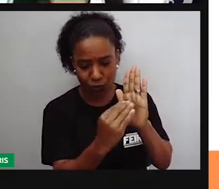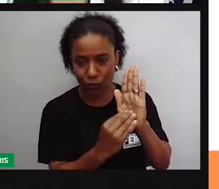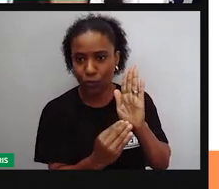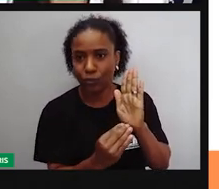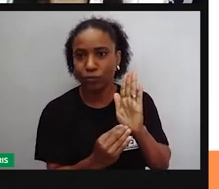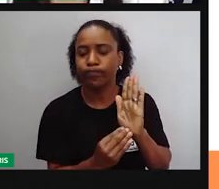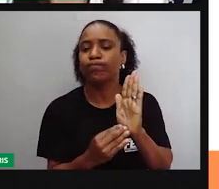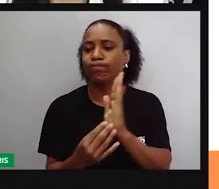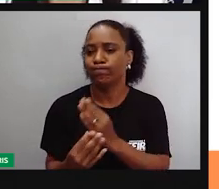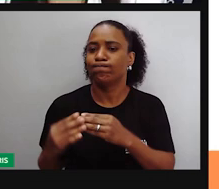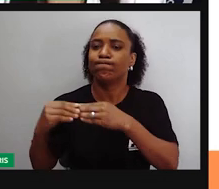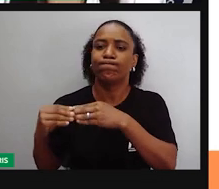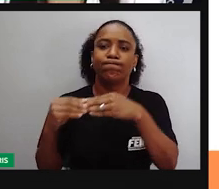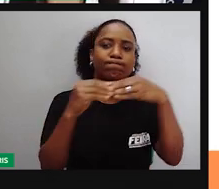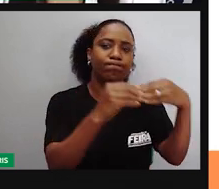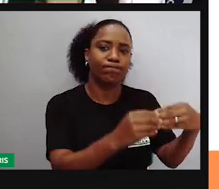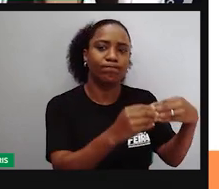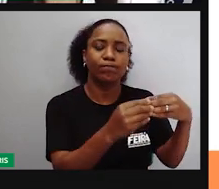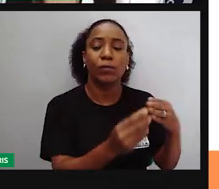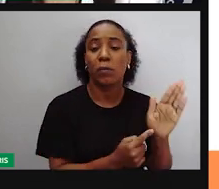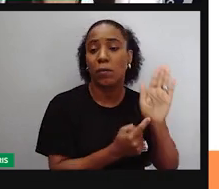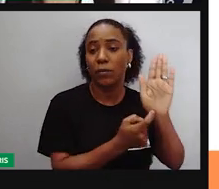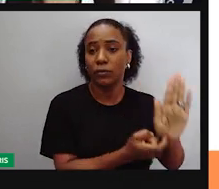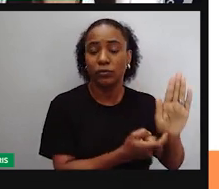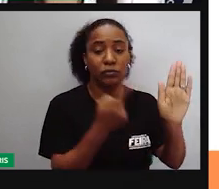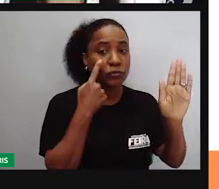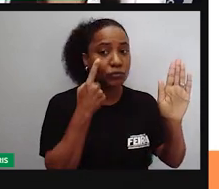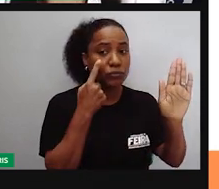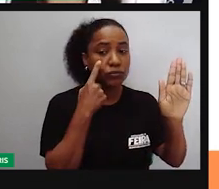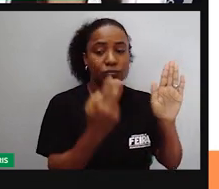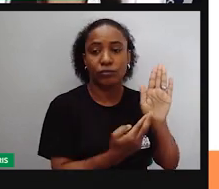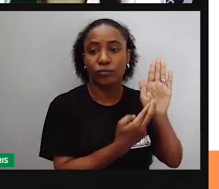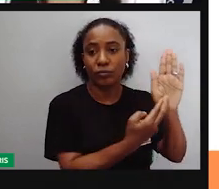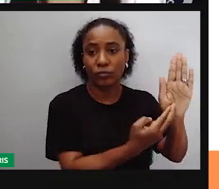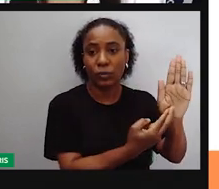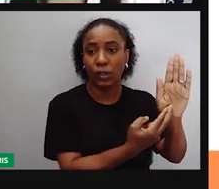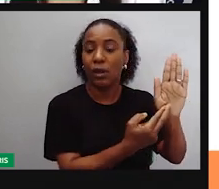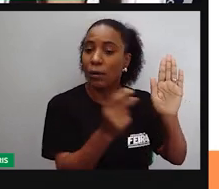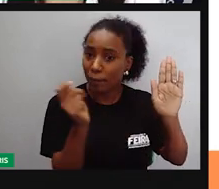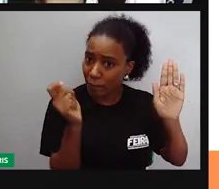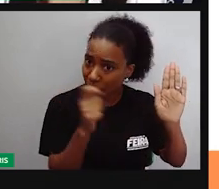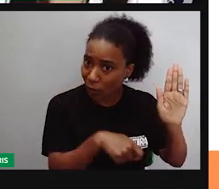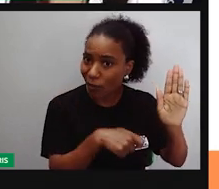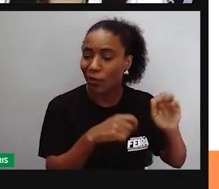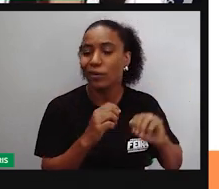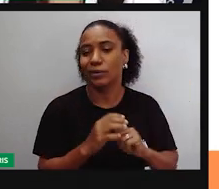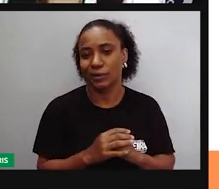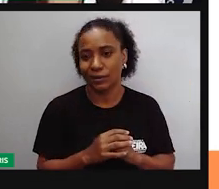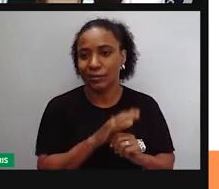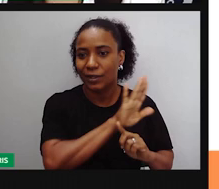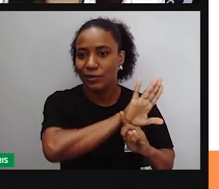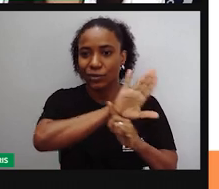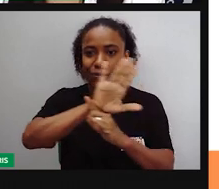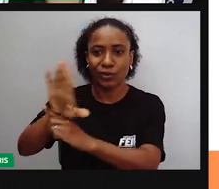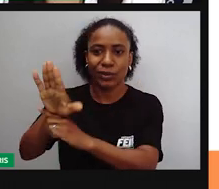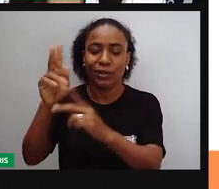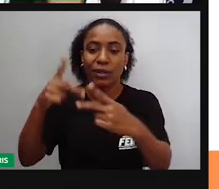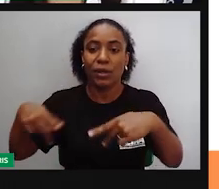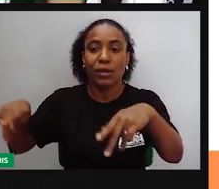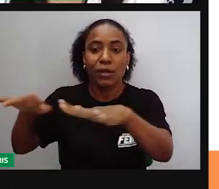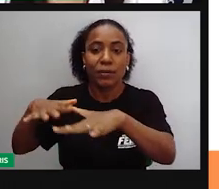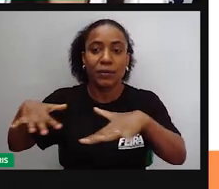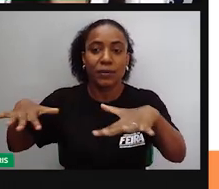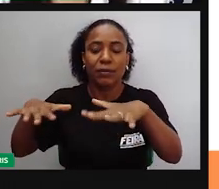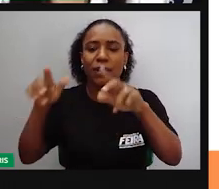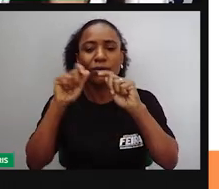tomar aí providências e resolver atendendo aí aos direitos, né? Da população. Mas as associações, elas também